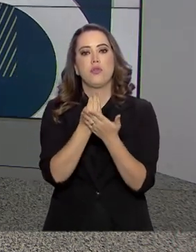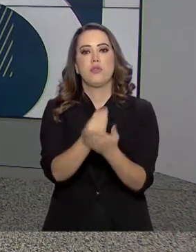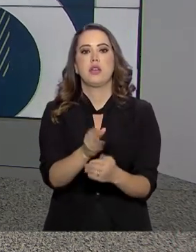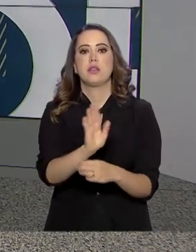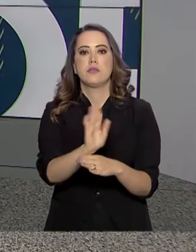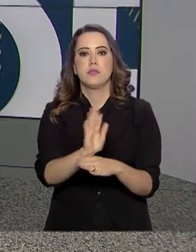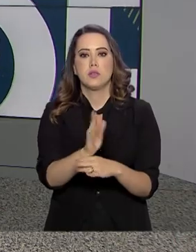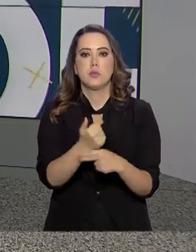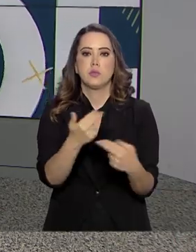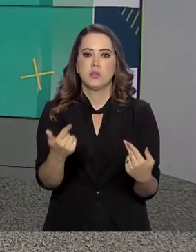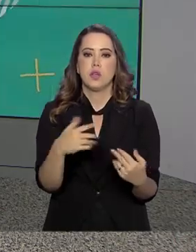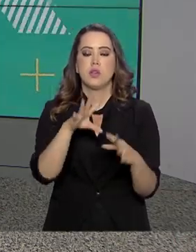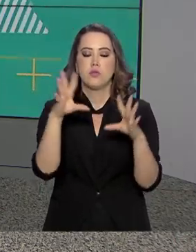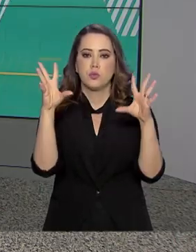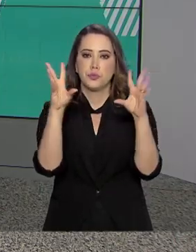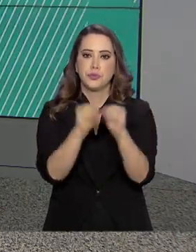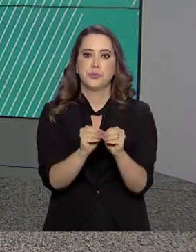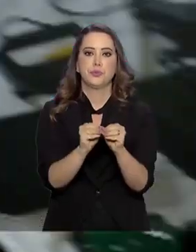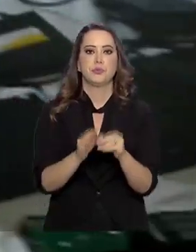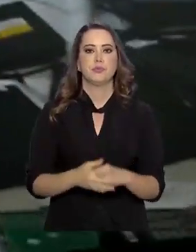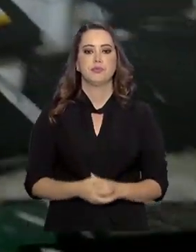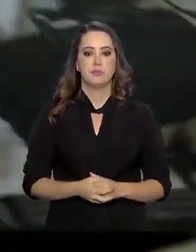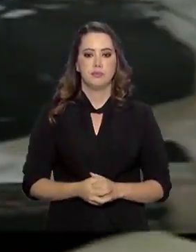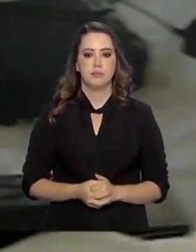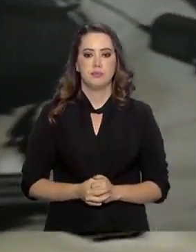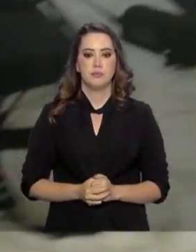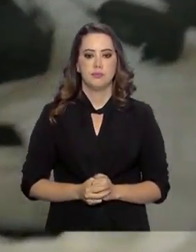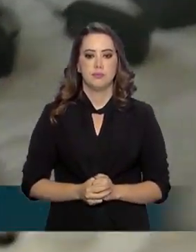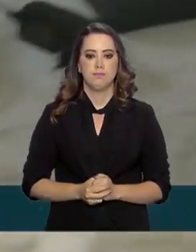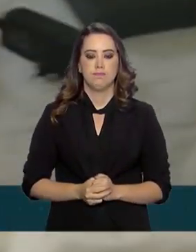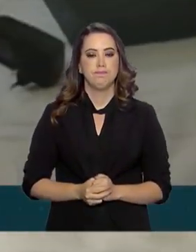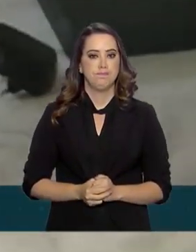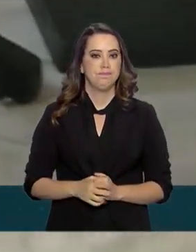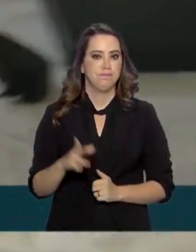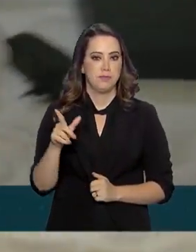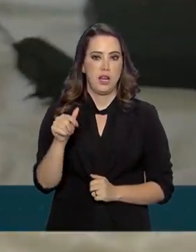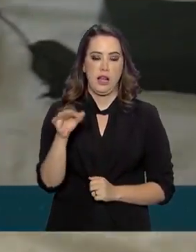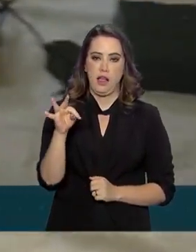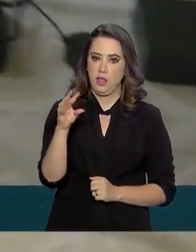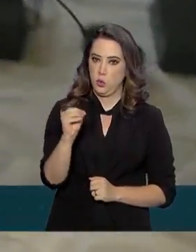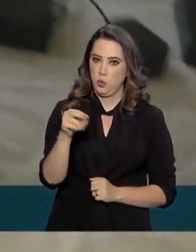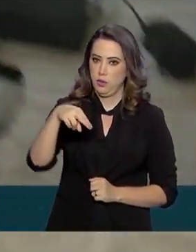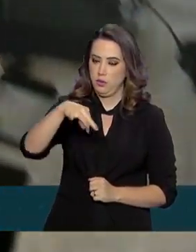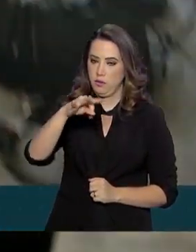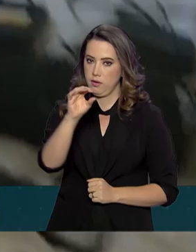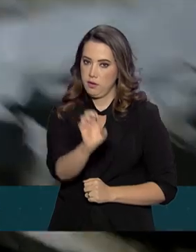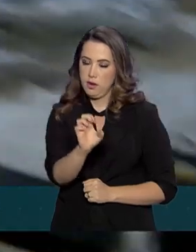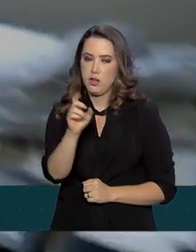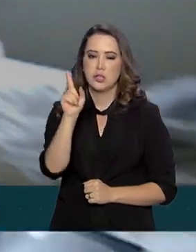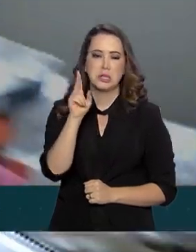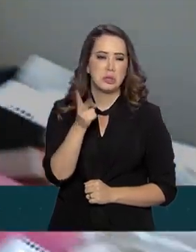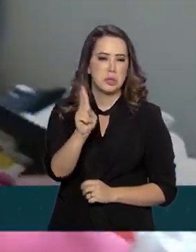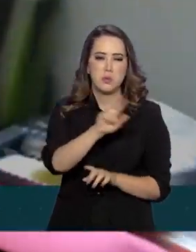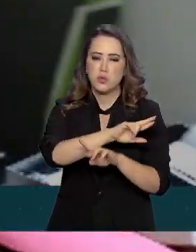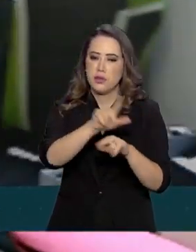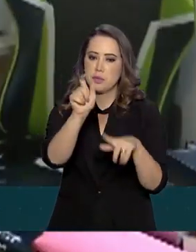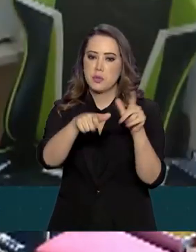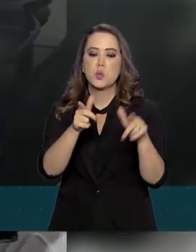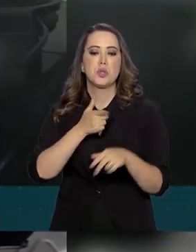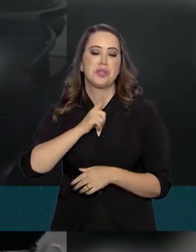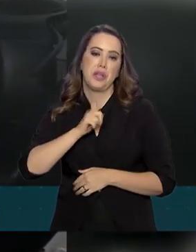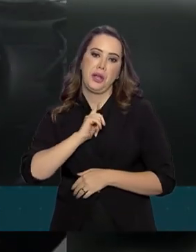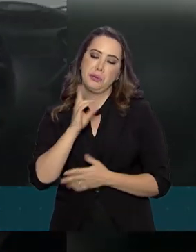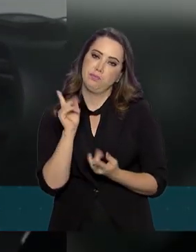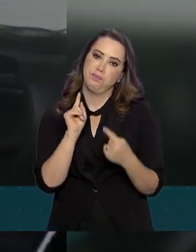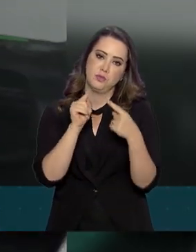pirata foram retirados do ar. A famosa gatonete acabou se tornando um hábito de muitos brasileiros.